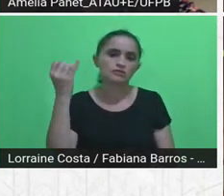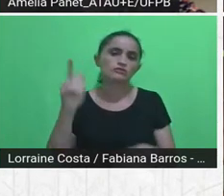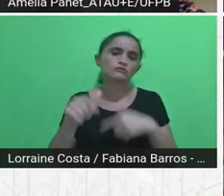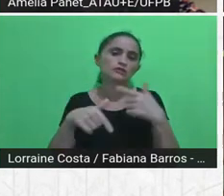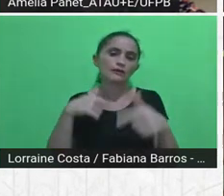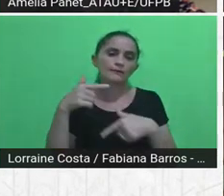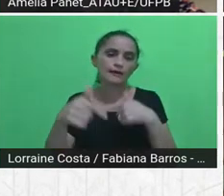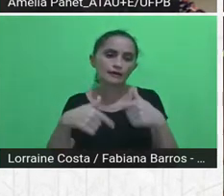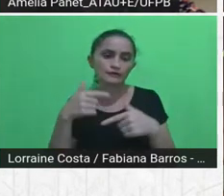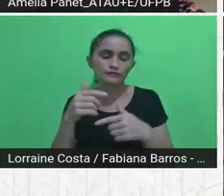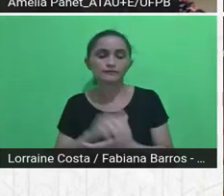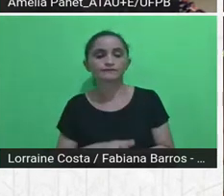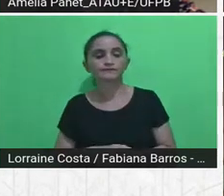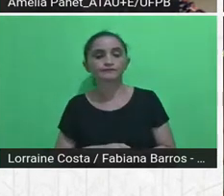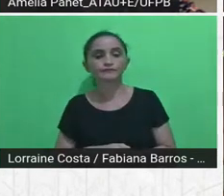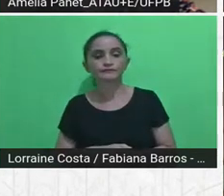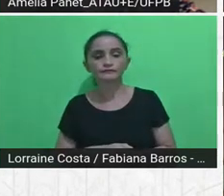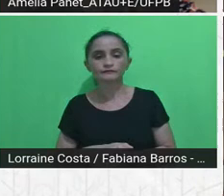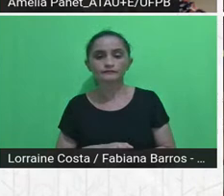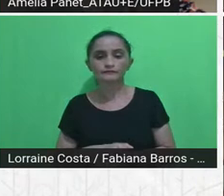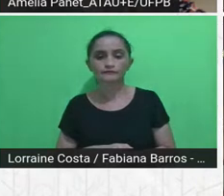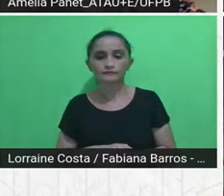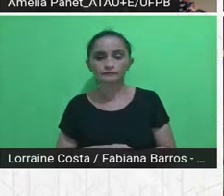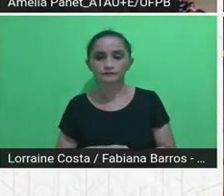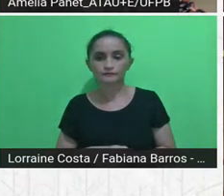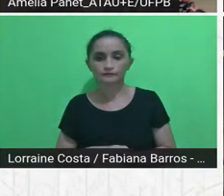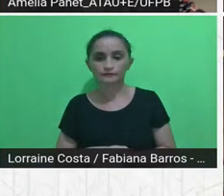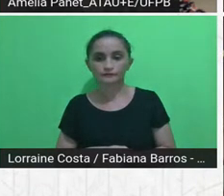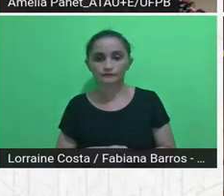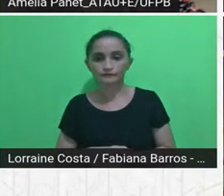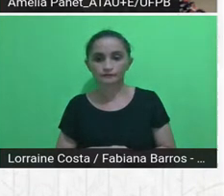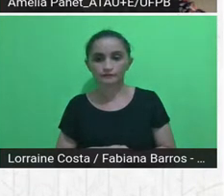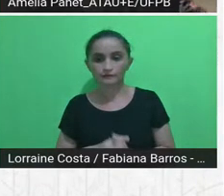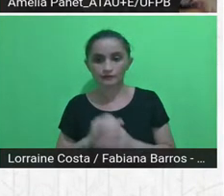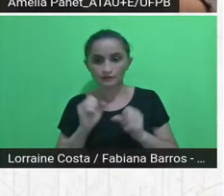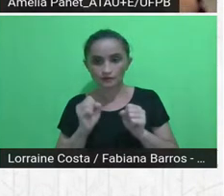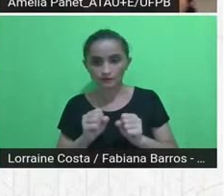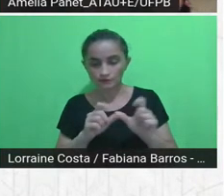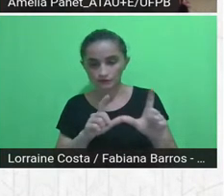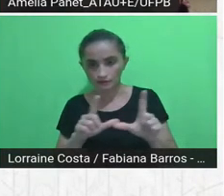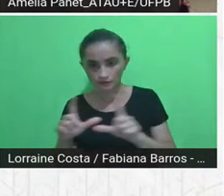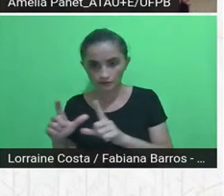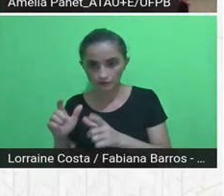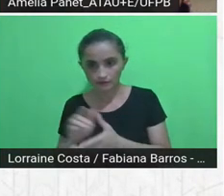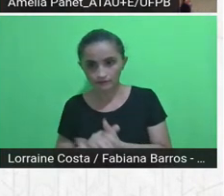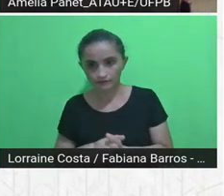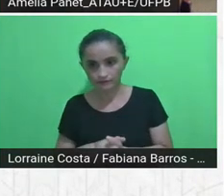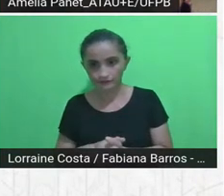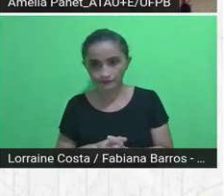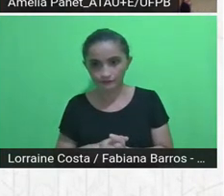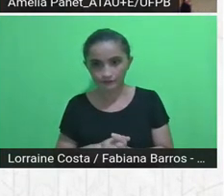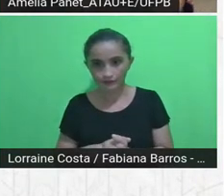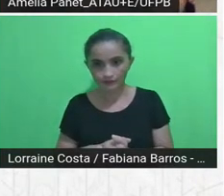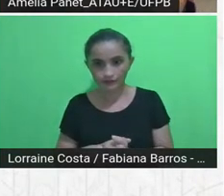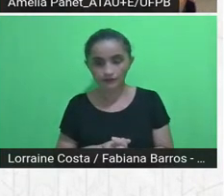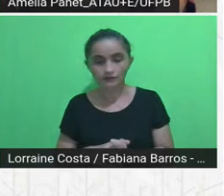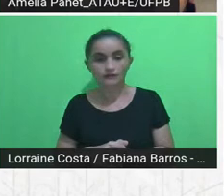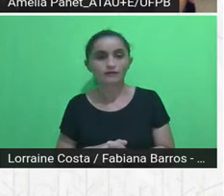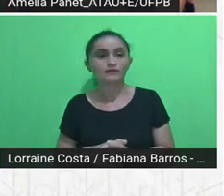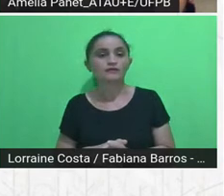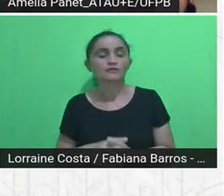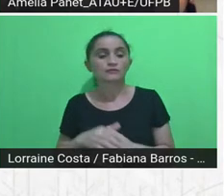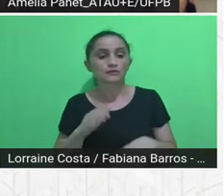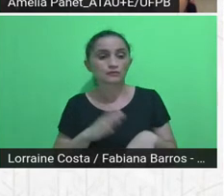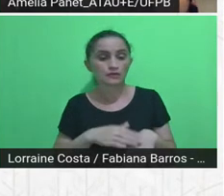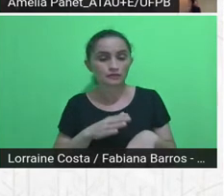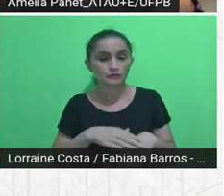nossa primeira turma. Pode passar, por favor. Então, nesse momento, com a contribuição também dos